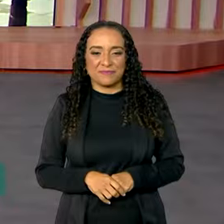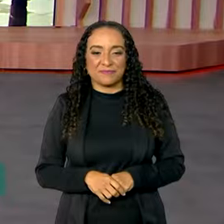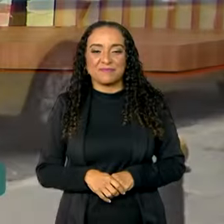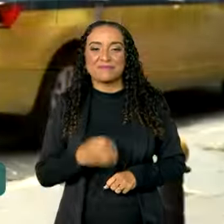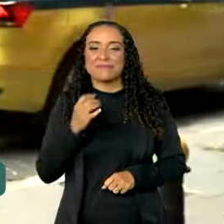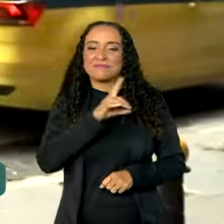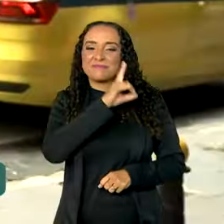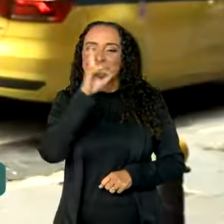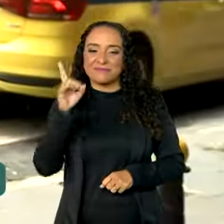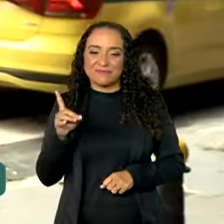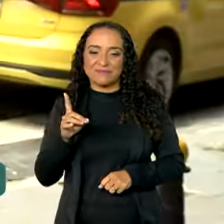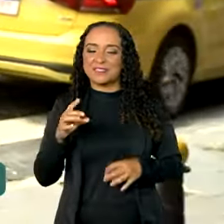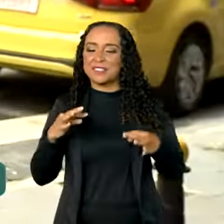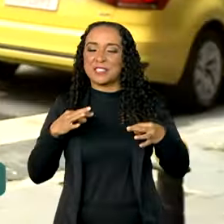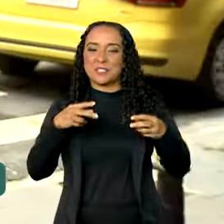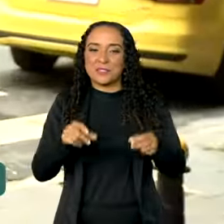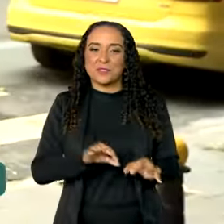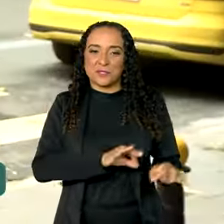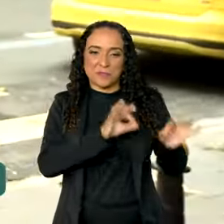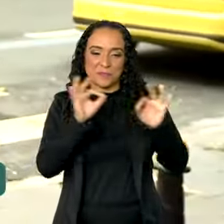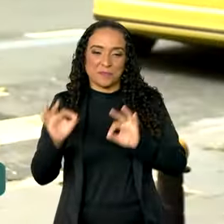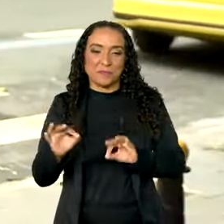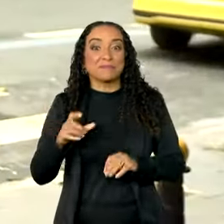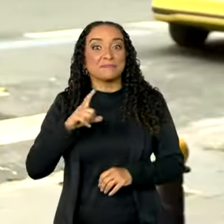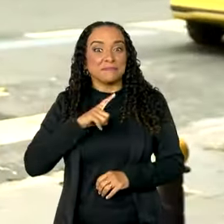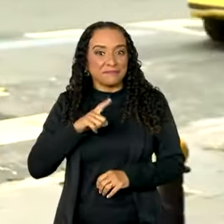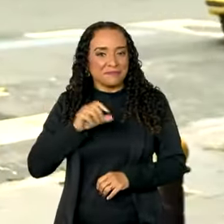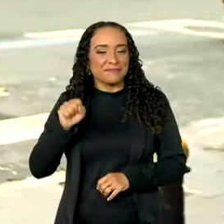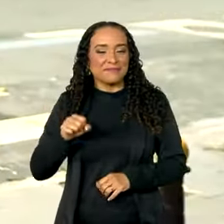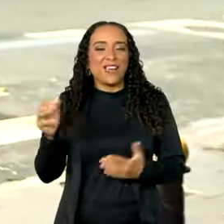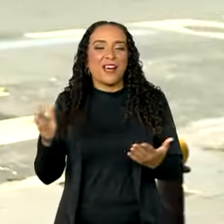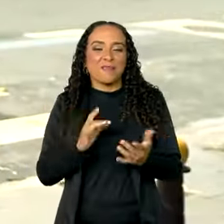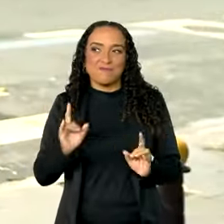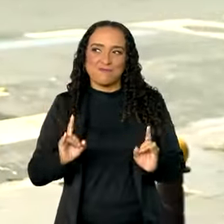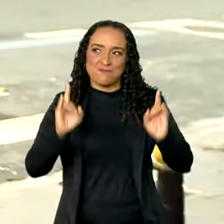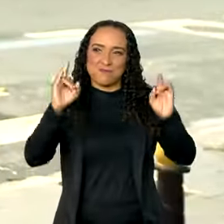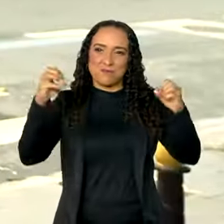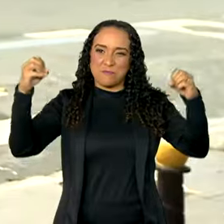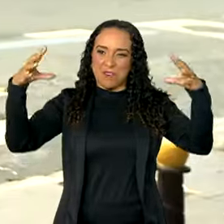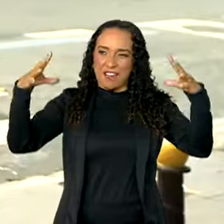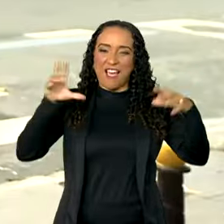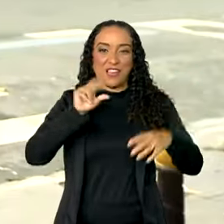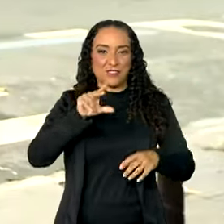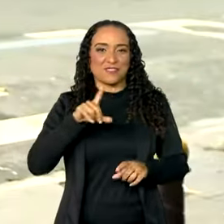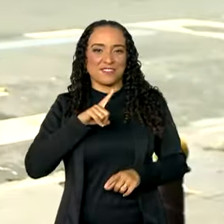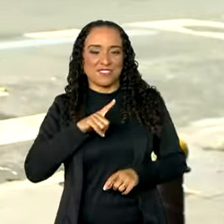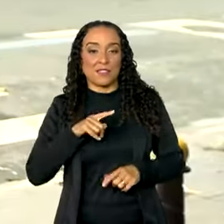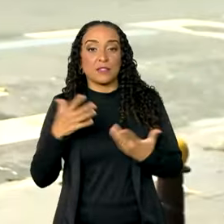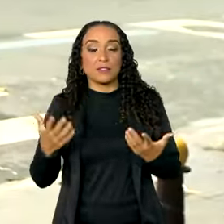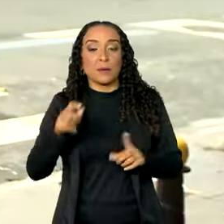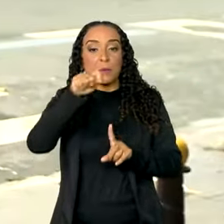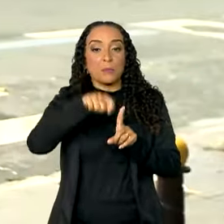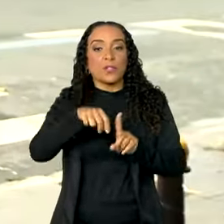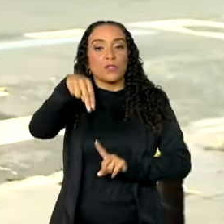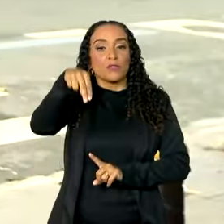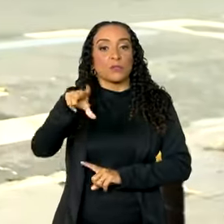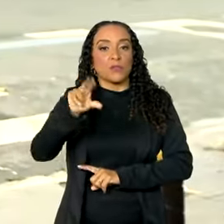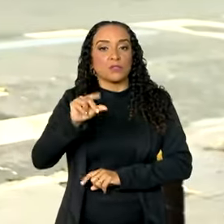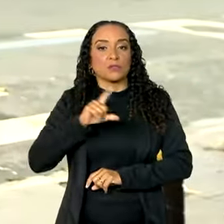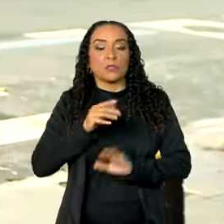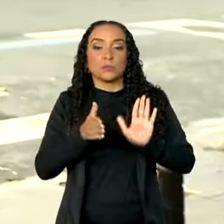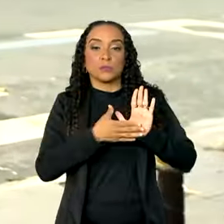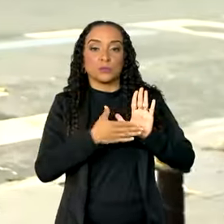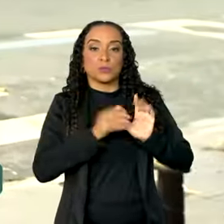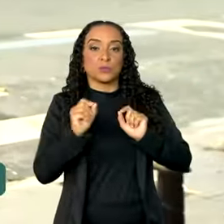Bom dia Karine e a todos que nos acompanham. Tem sim alguns prédios que estão iluminados. Olha, o novembro azul, ele tem como